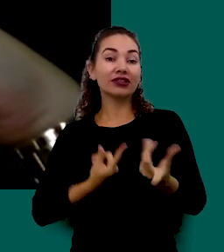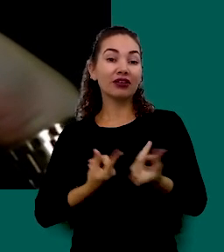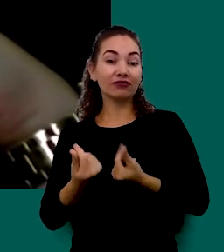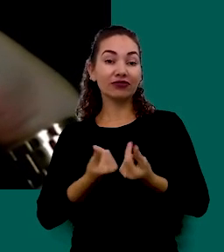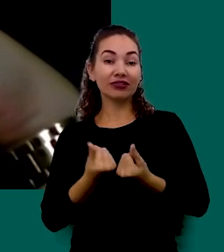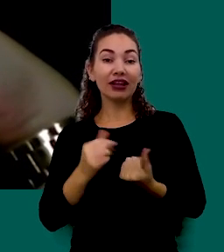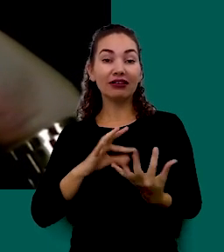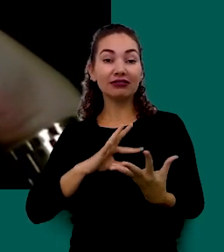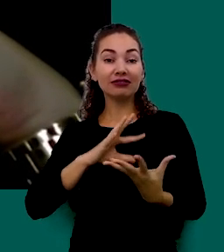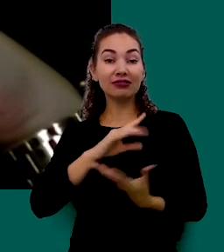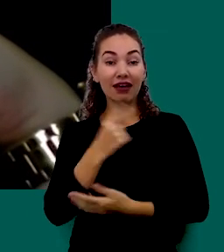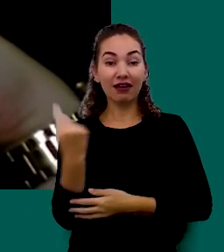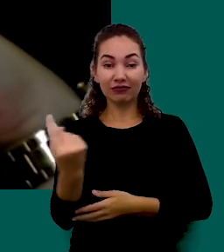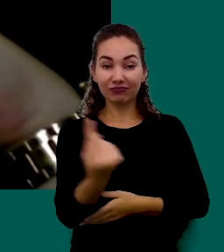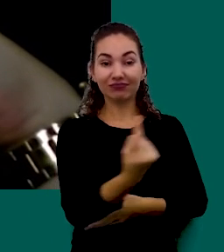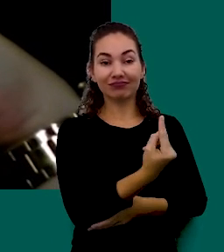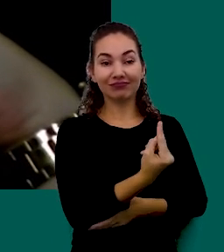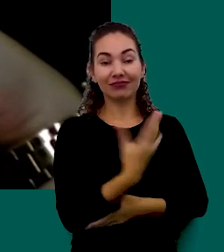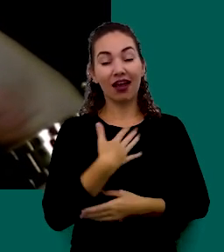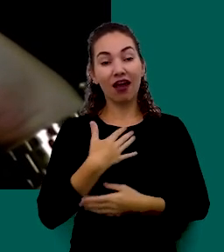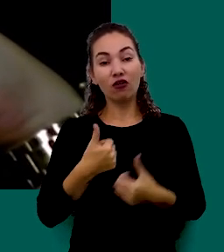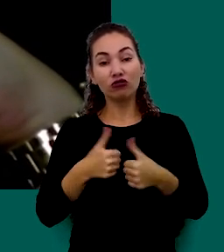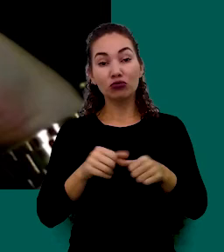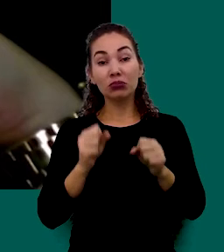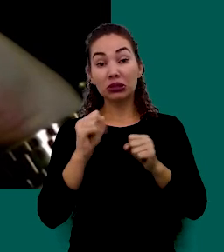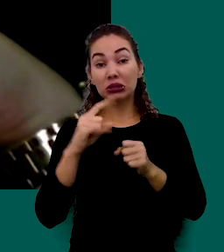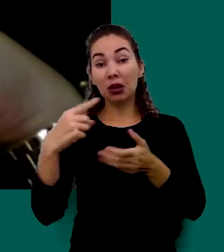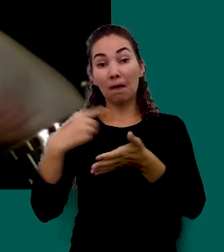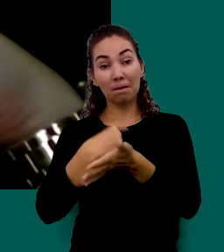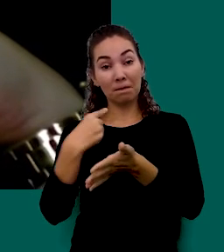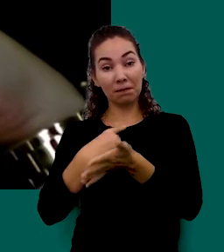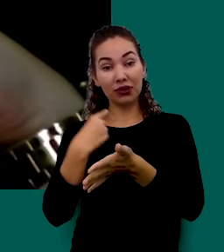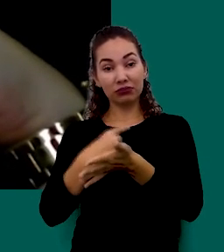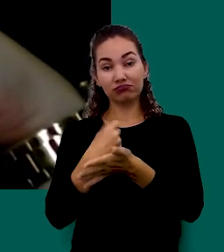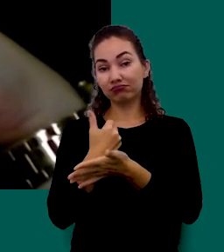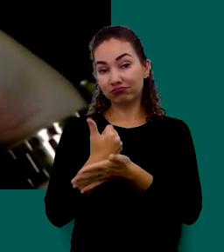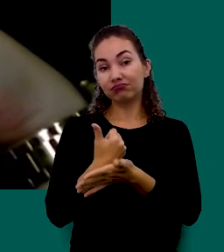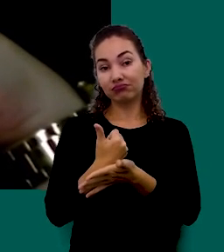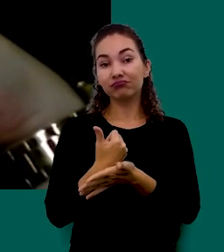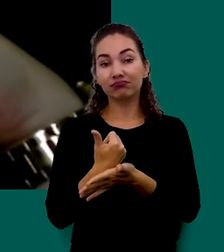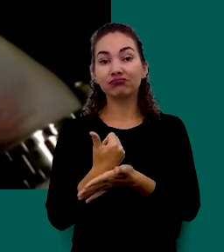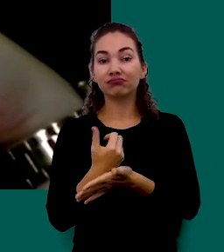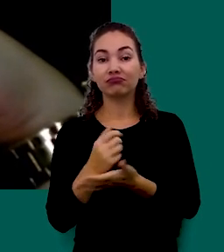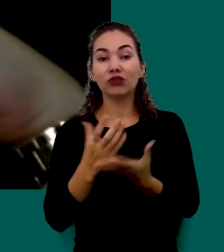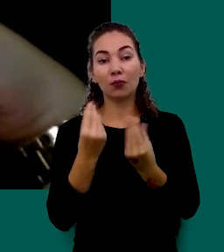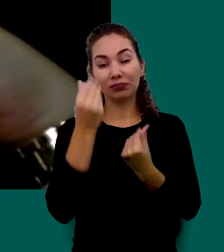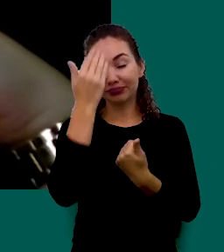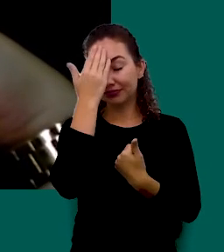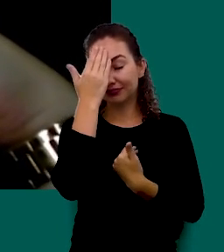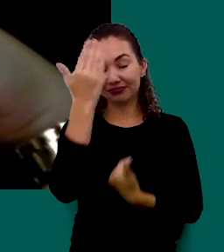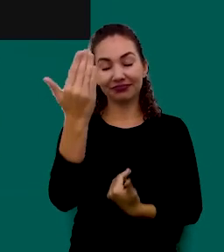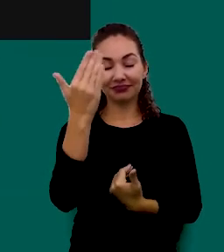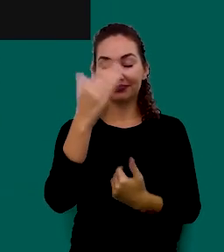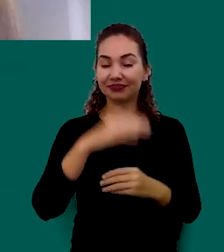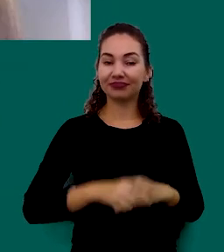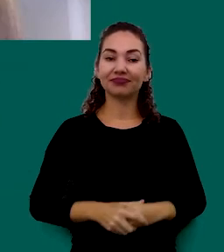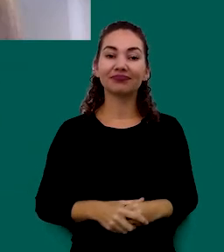Então Eu Fico À Disposição Para Qualquer Dúvida E Meu Muito Obrigada